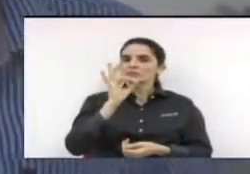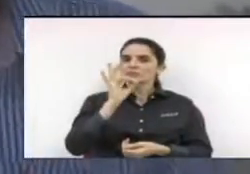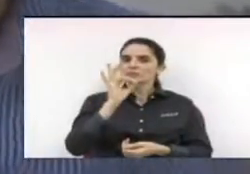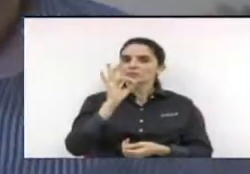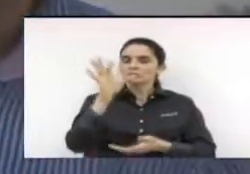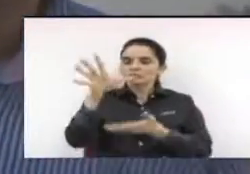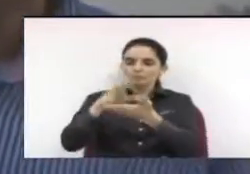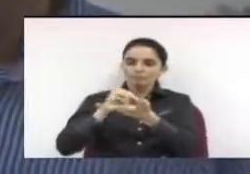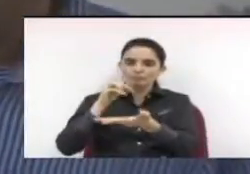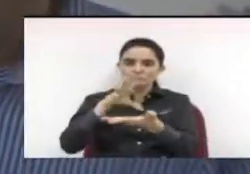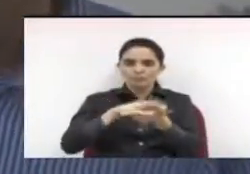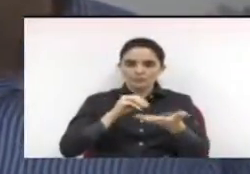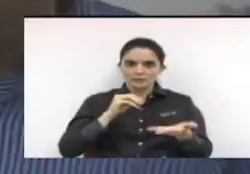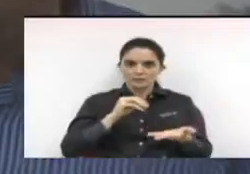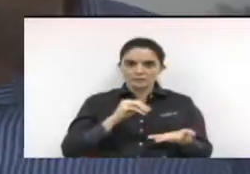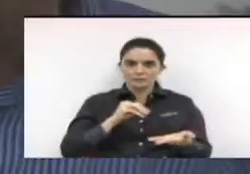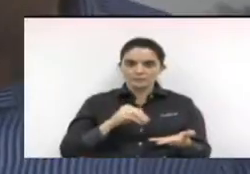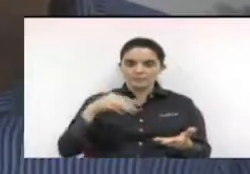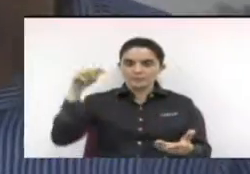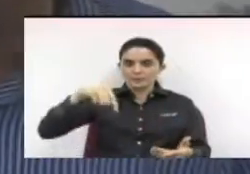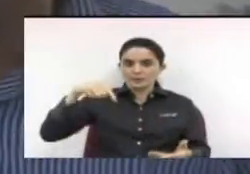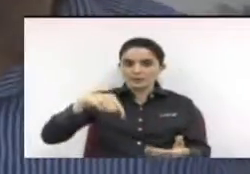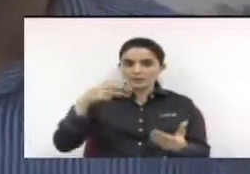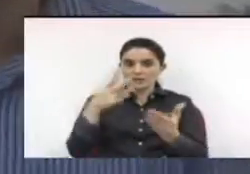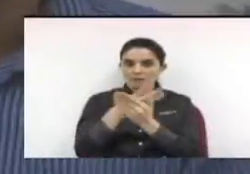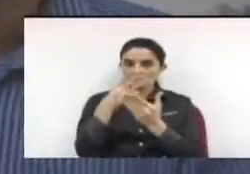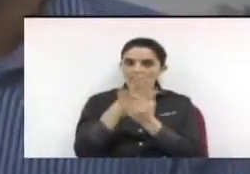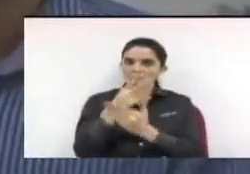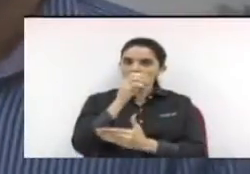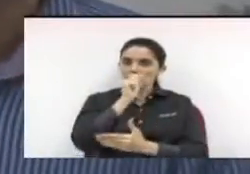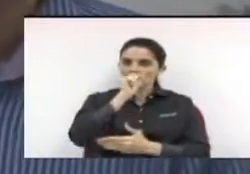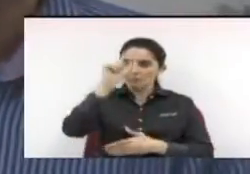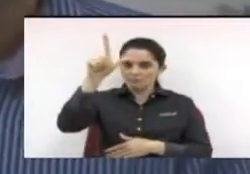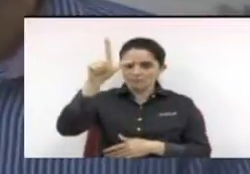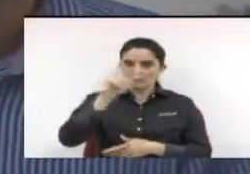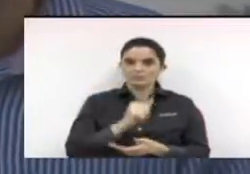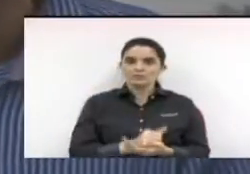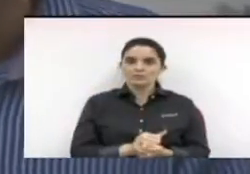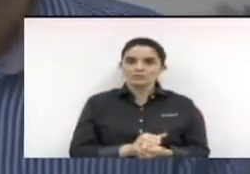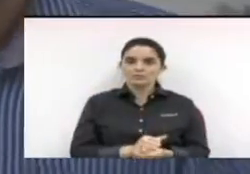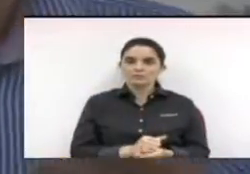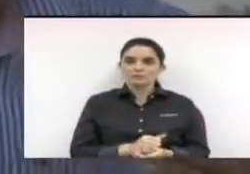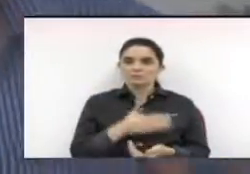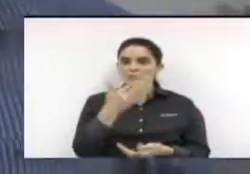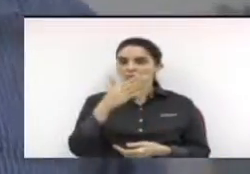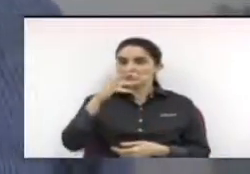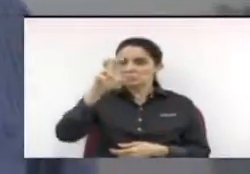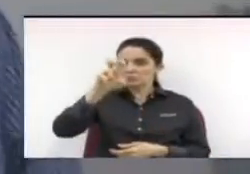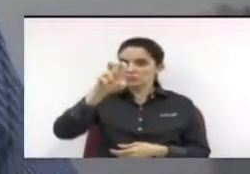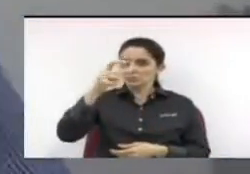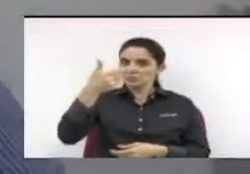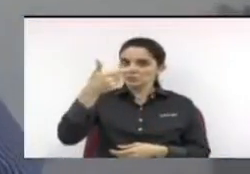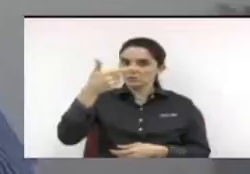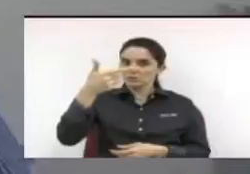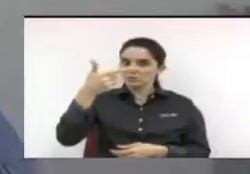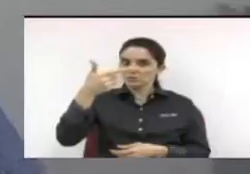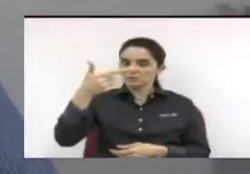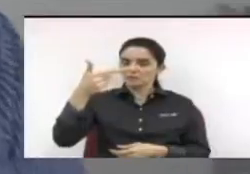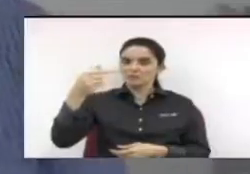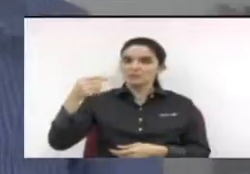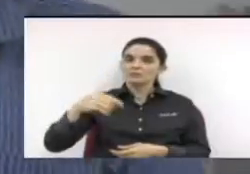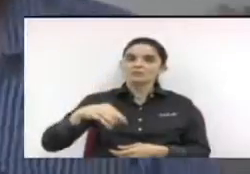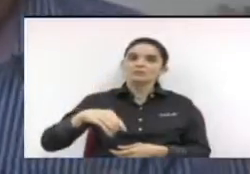Câmara de Limeira, por ano, teria um benefício, teria direito, cerca de 52 milhões, esse é o valor que a Câmara